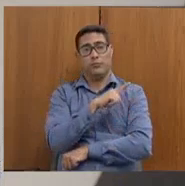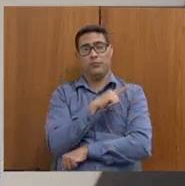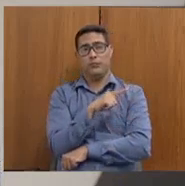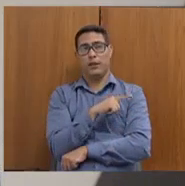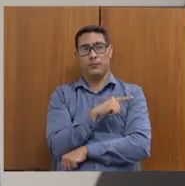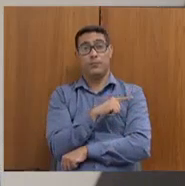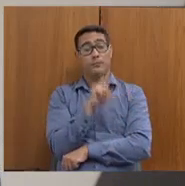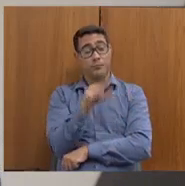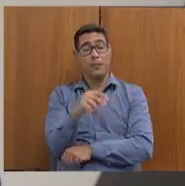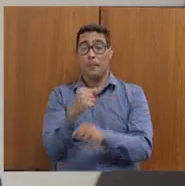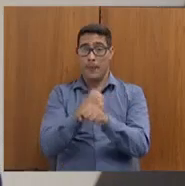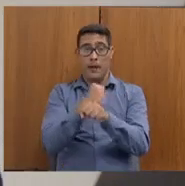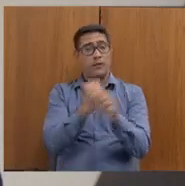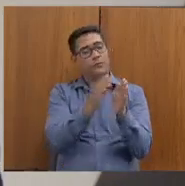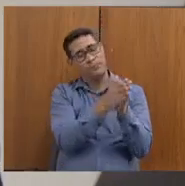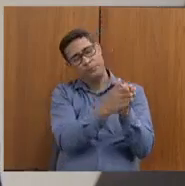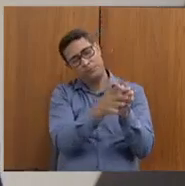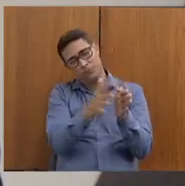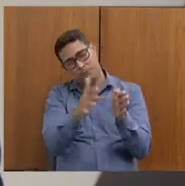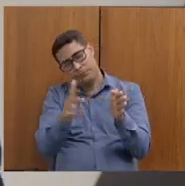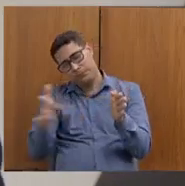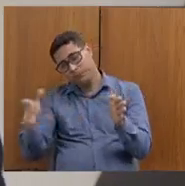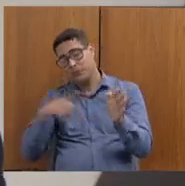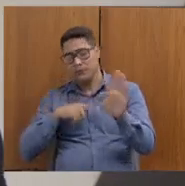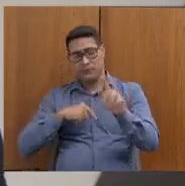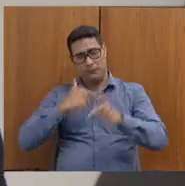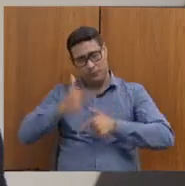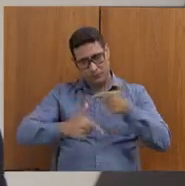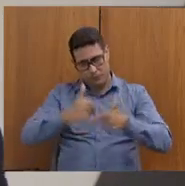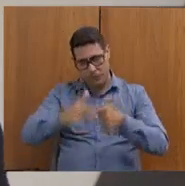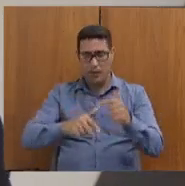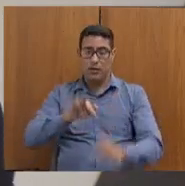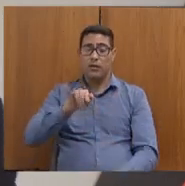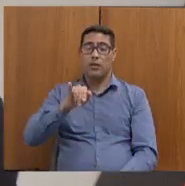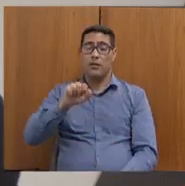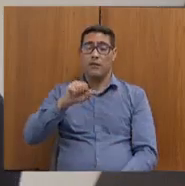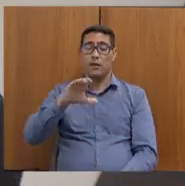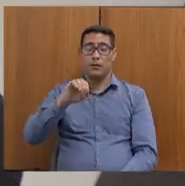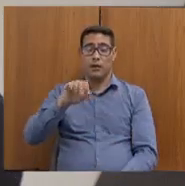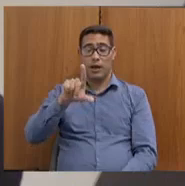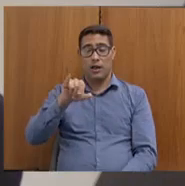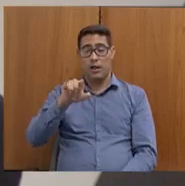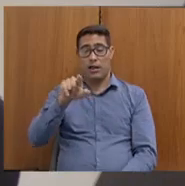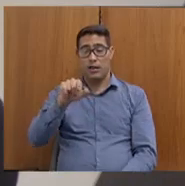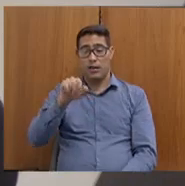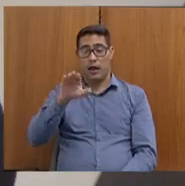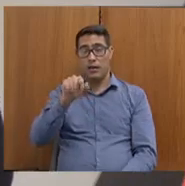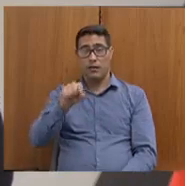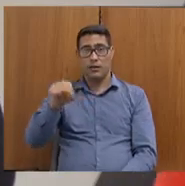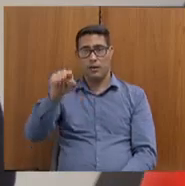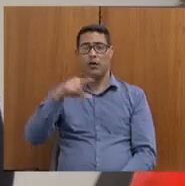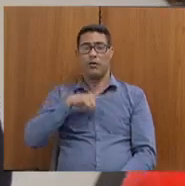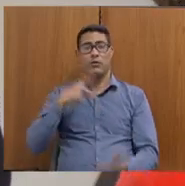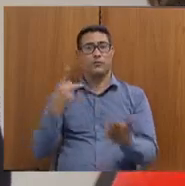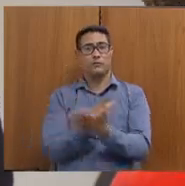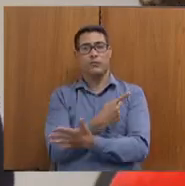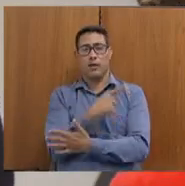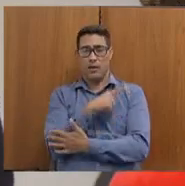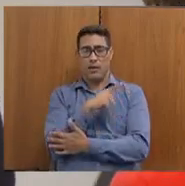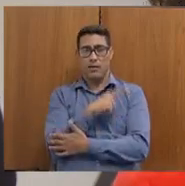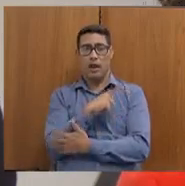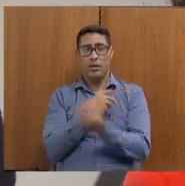longo desses anos, qual foi o trabalho de fiscalização das comunidades terapêuticas e como se pretende que essa fiscalização aconteça?